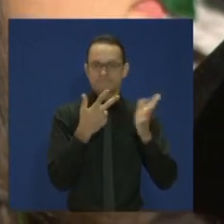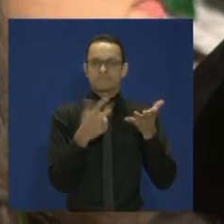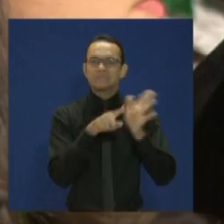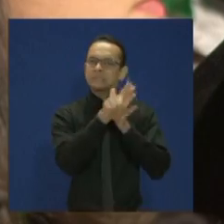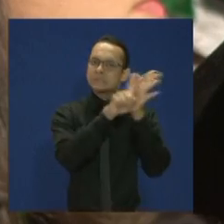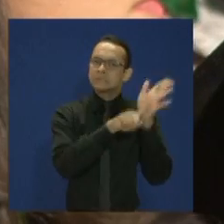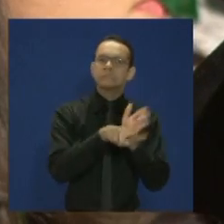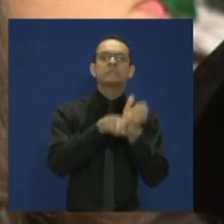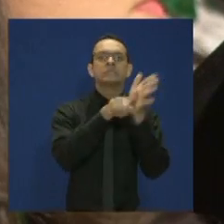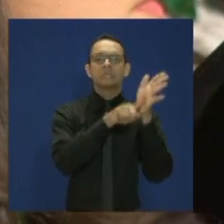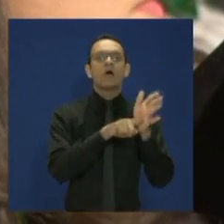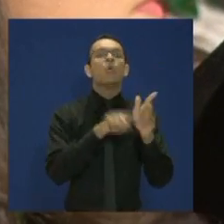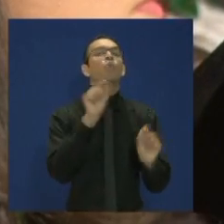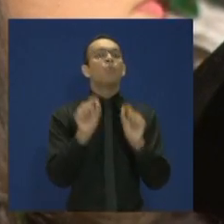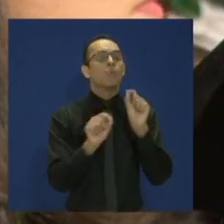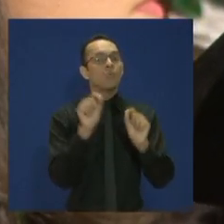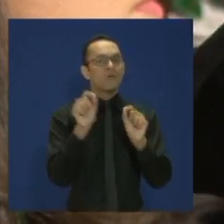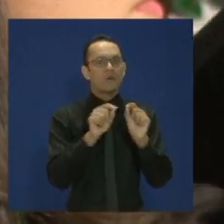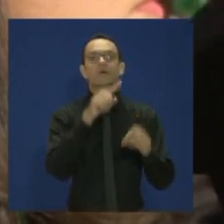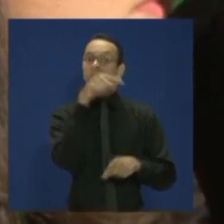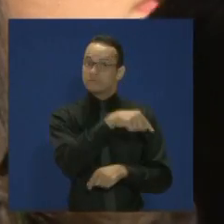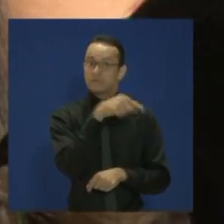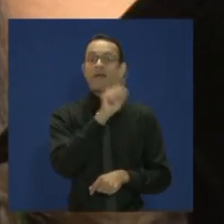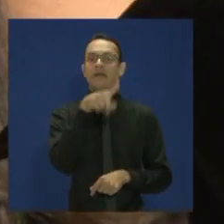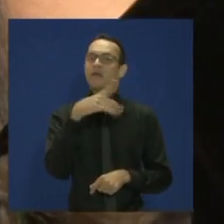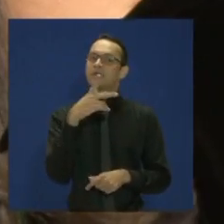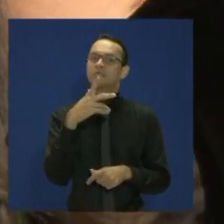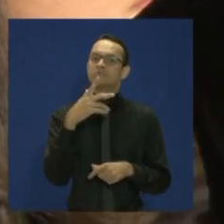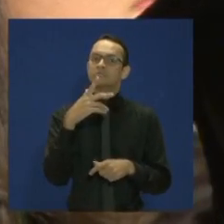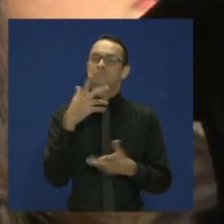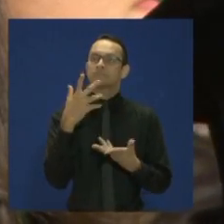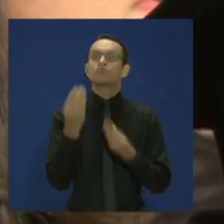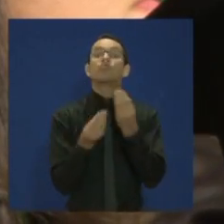mais, nada menos que o futuro do país.